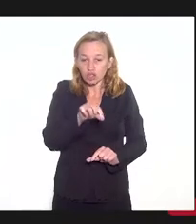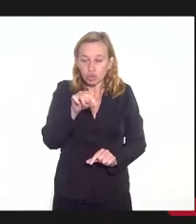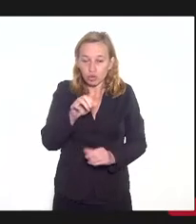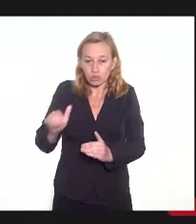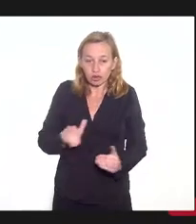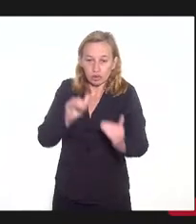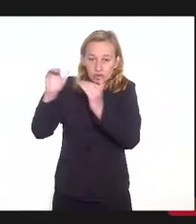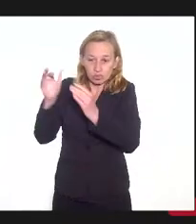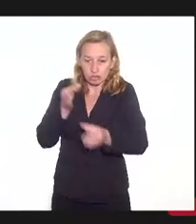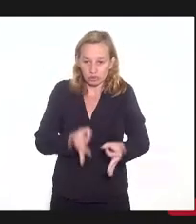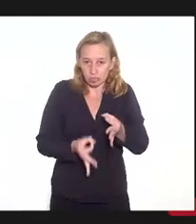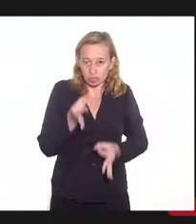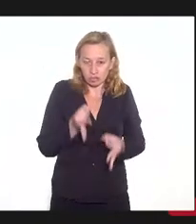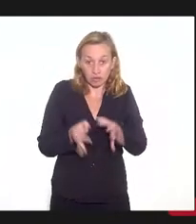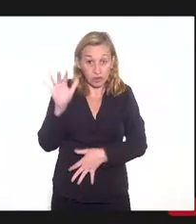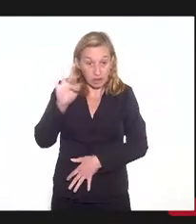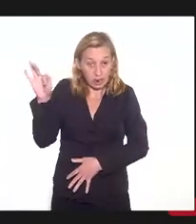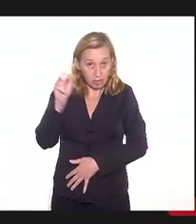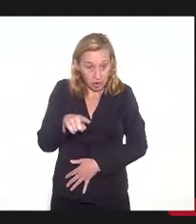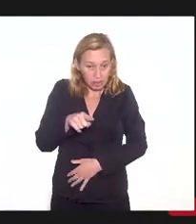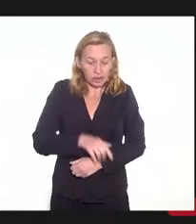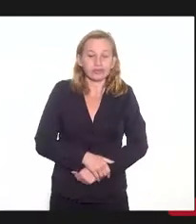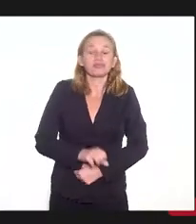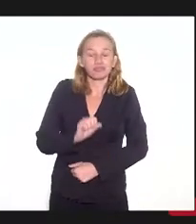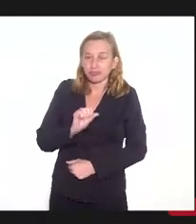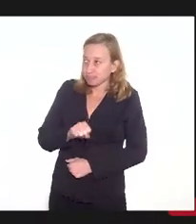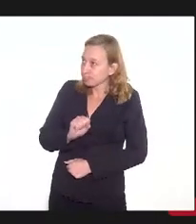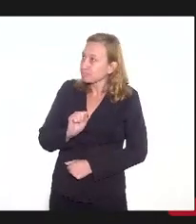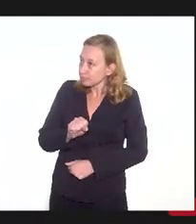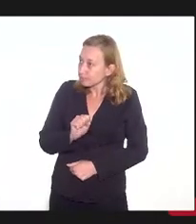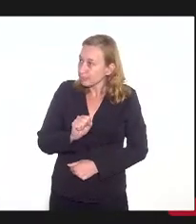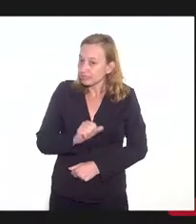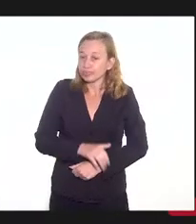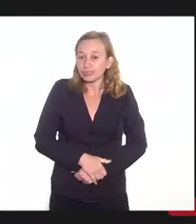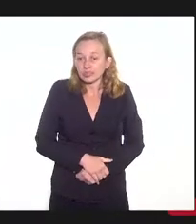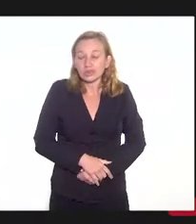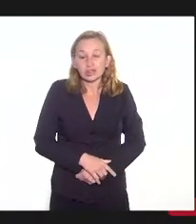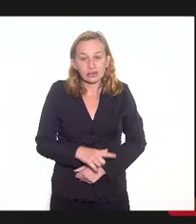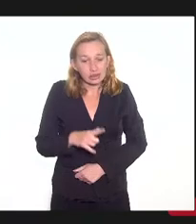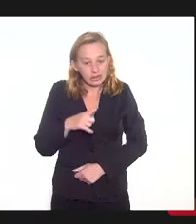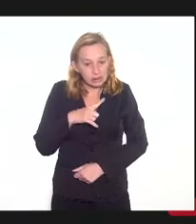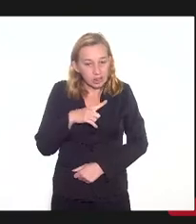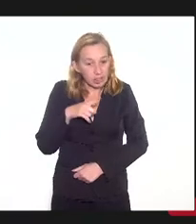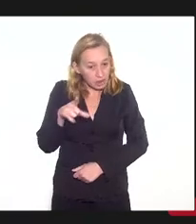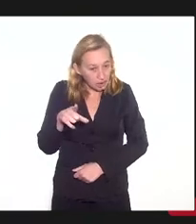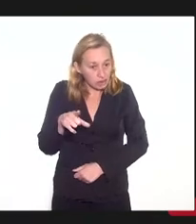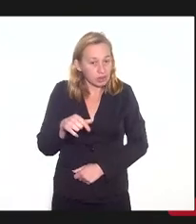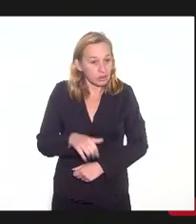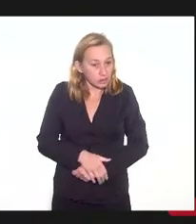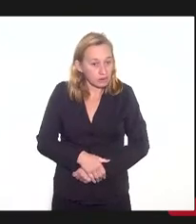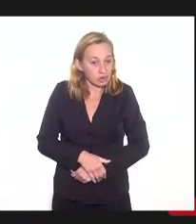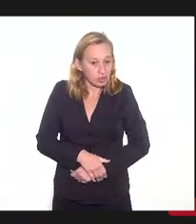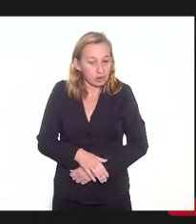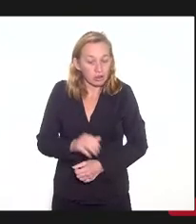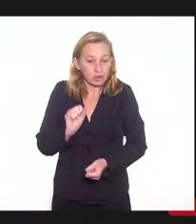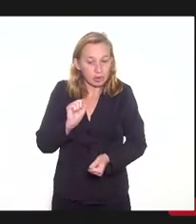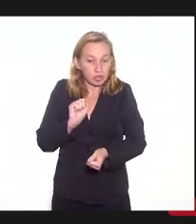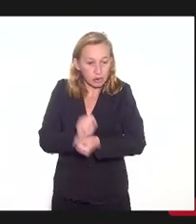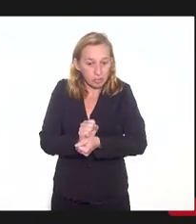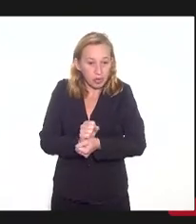Supremo Tribunal Federal, né? Sim. Nós temos uma liminar que suspende o pagamento, 21.